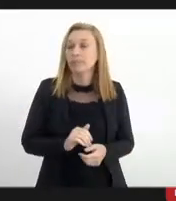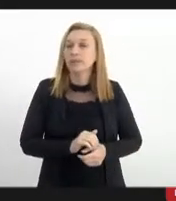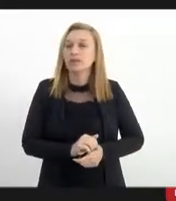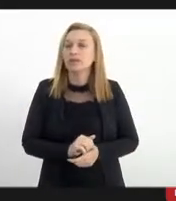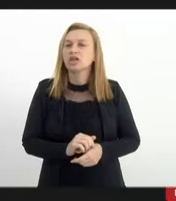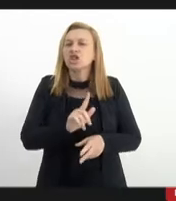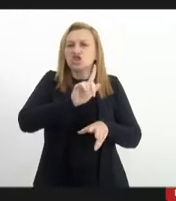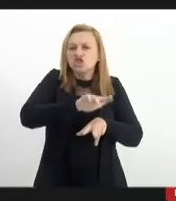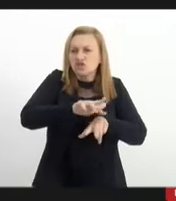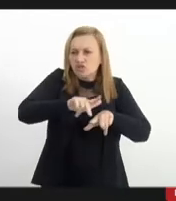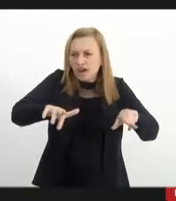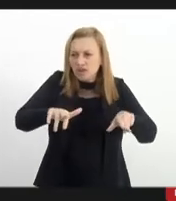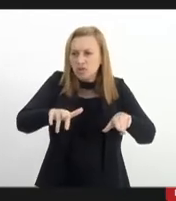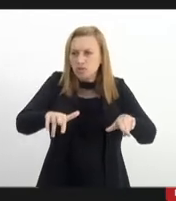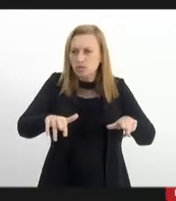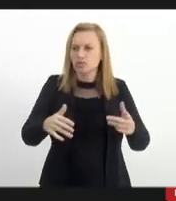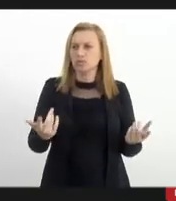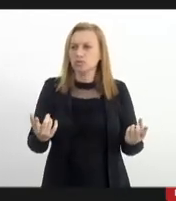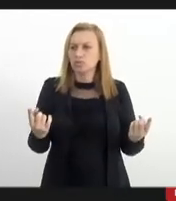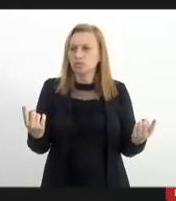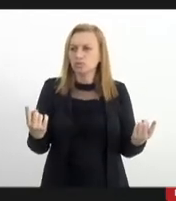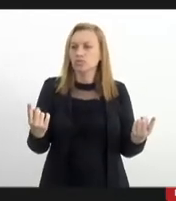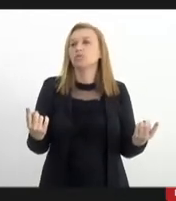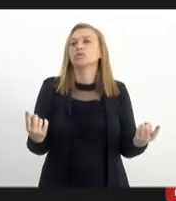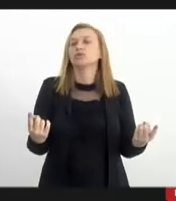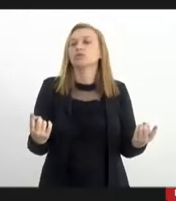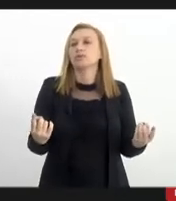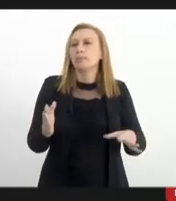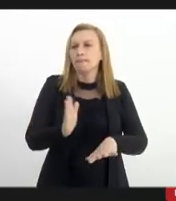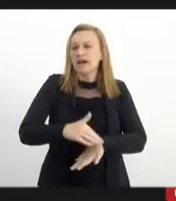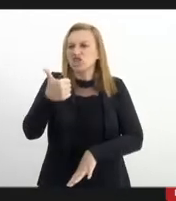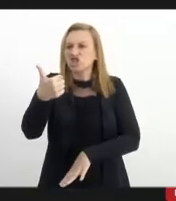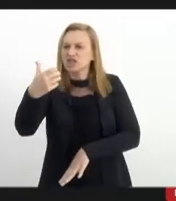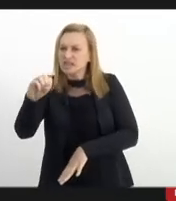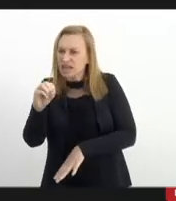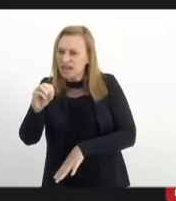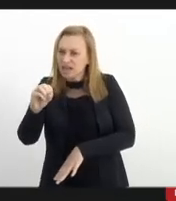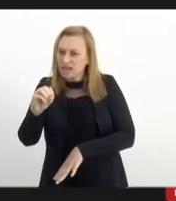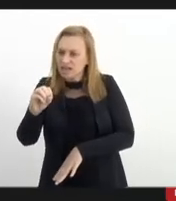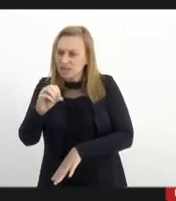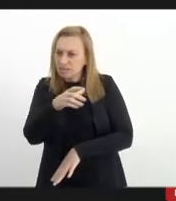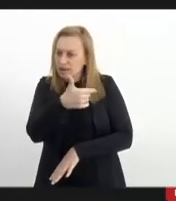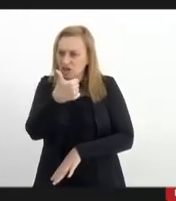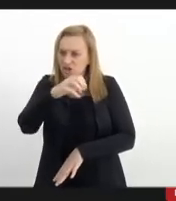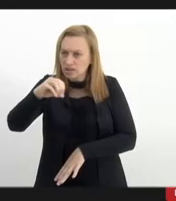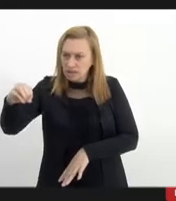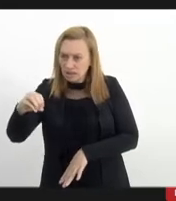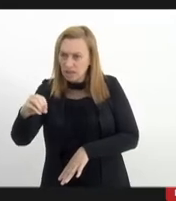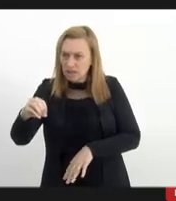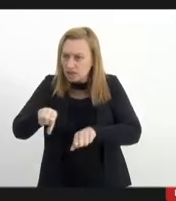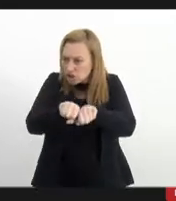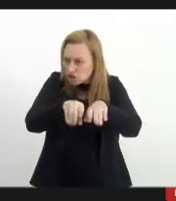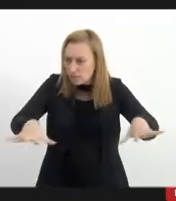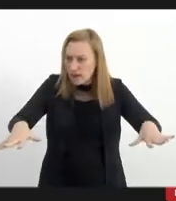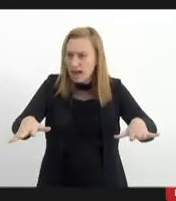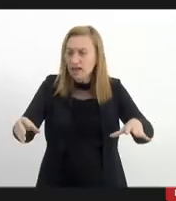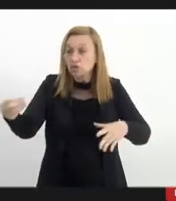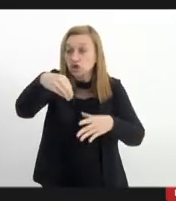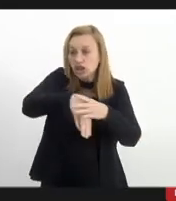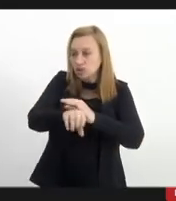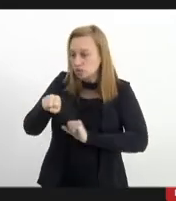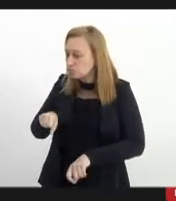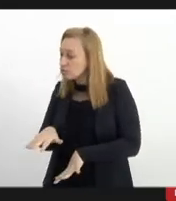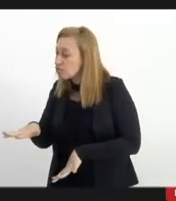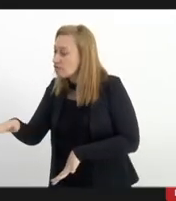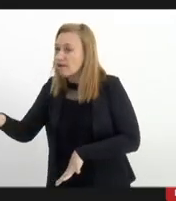diversos confrontos, mais de 100, eu repito, foram mais de 100 confrontos espalhados dentro daquela comunidade durante todo aquele